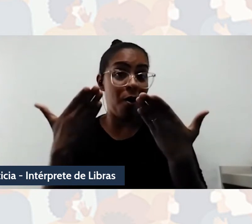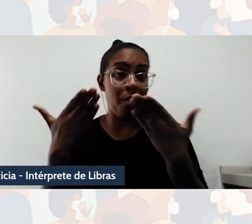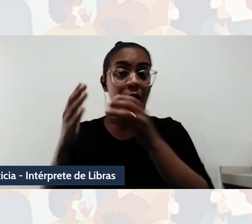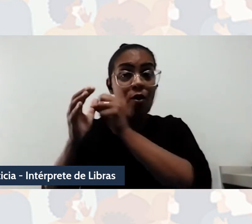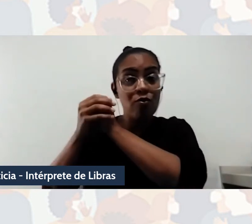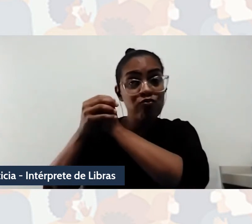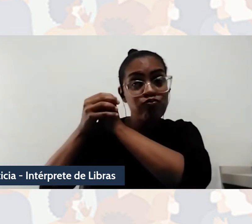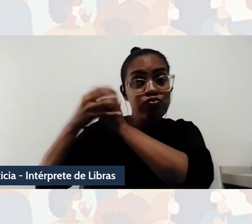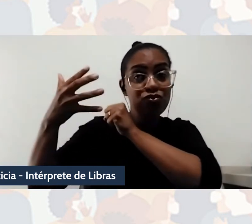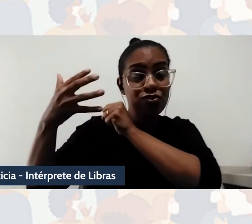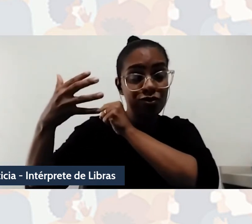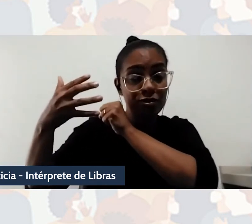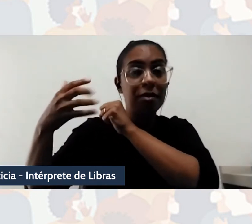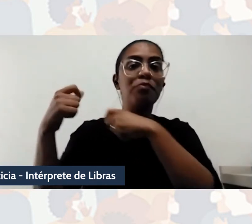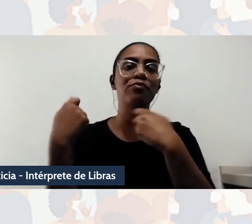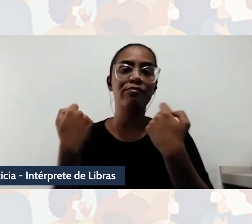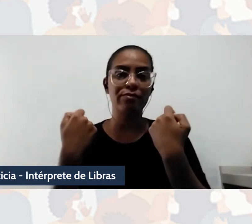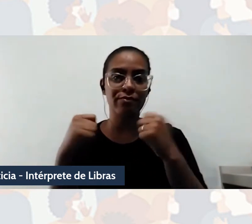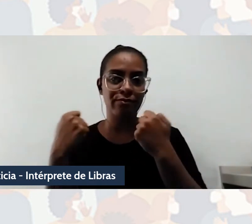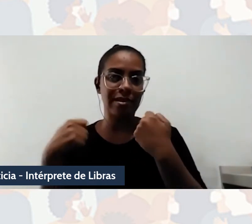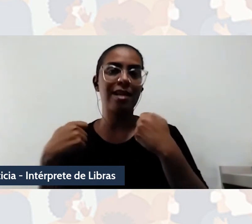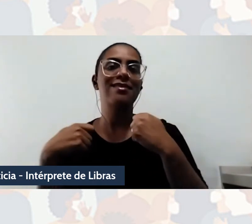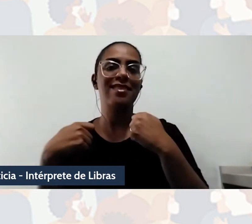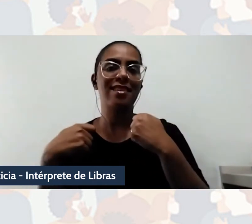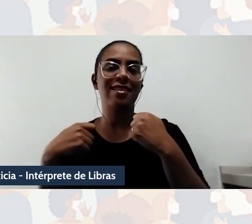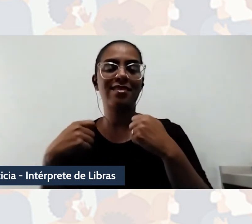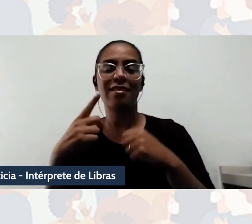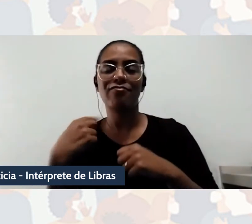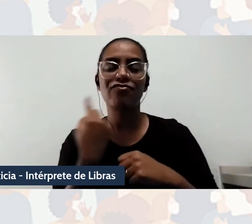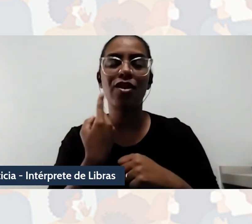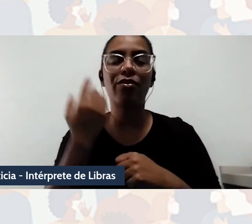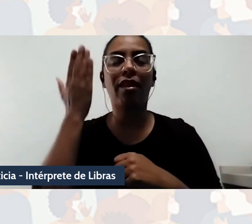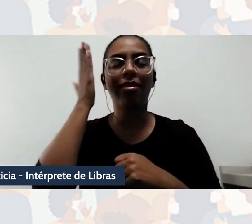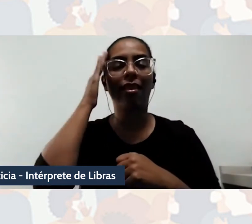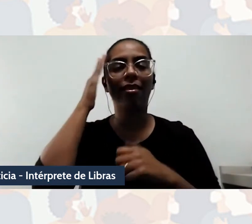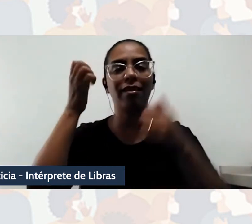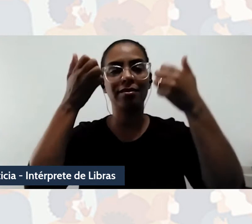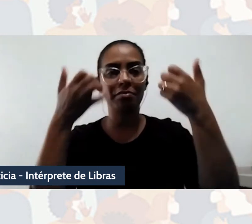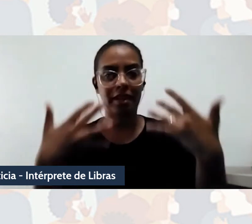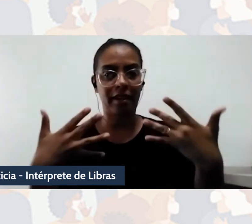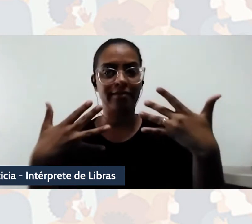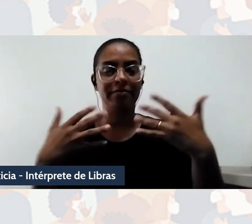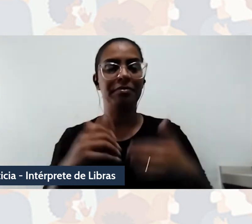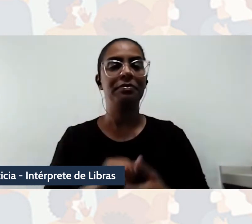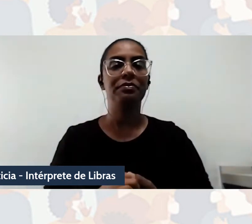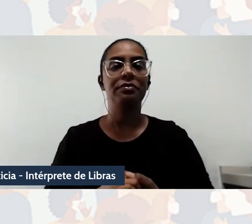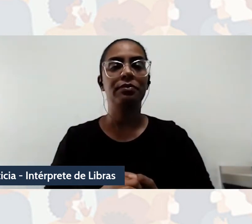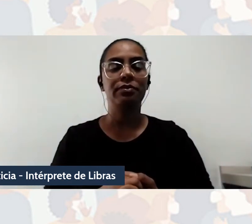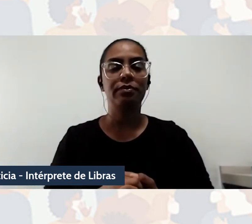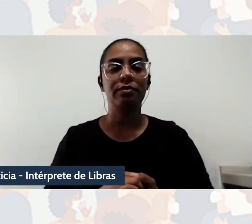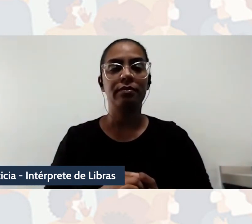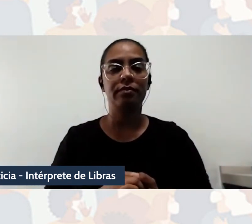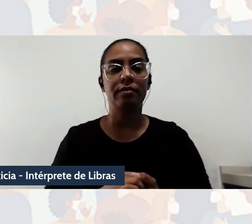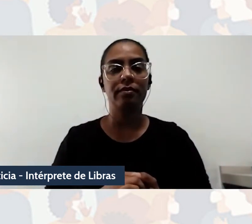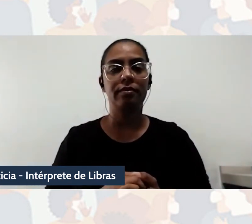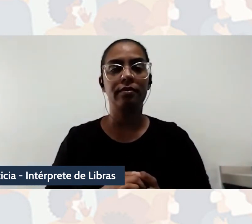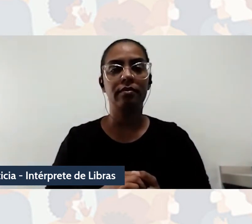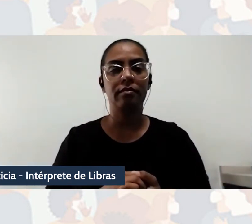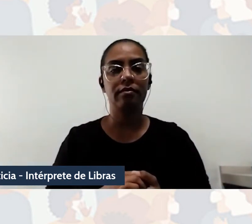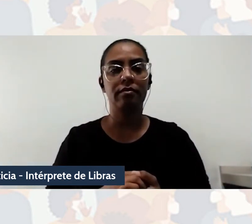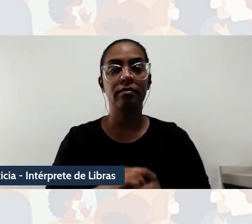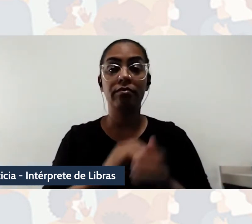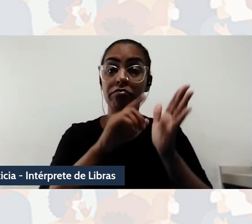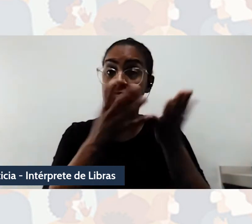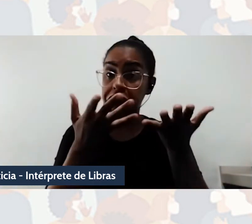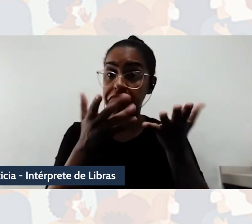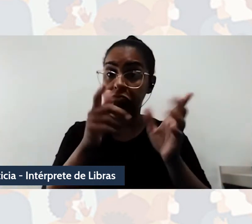saber. É nesse sentido que eu estou mencionando aqui. Isso supõe que pensar em pesquisadores